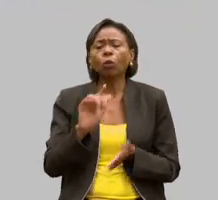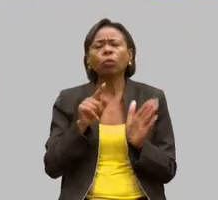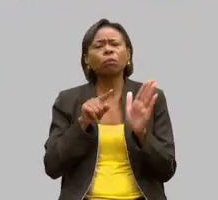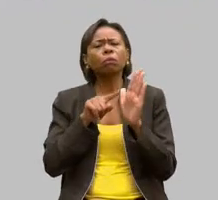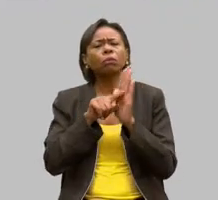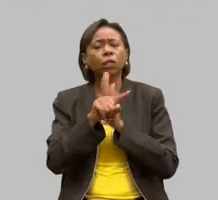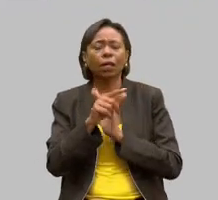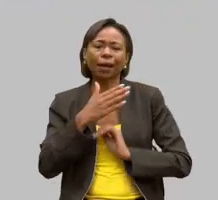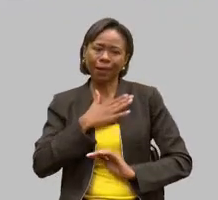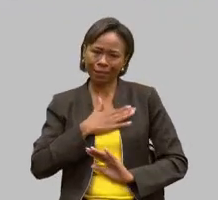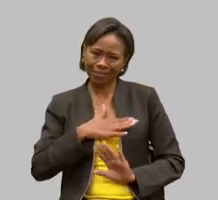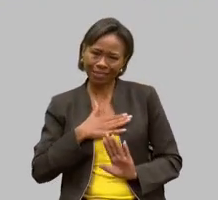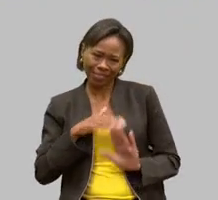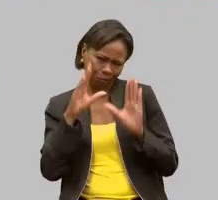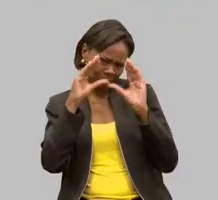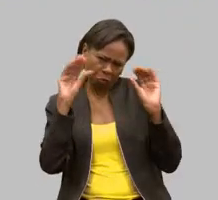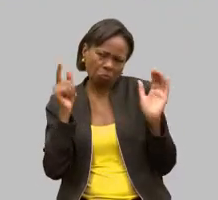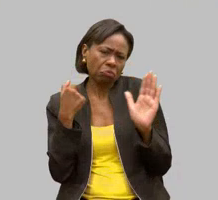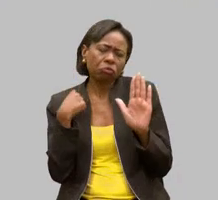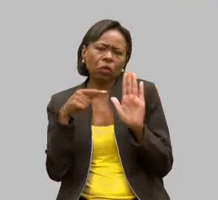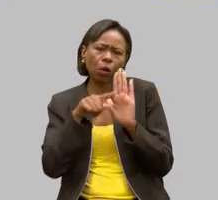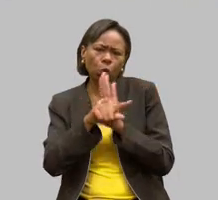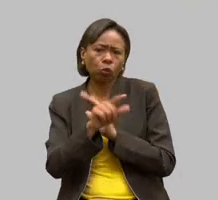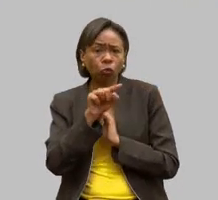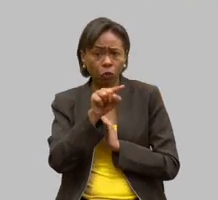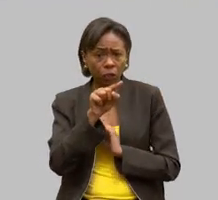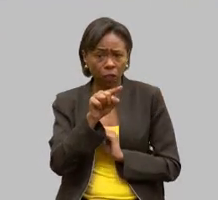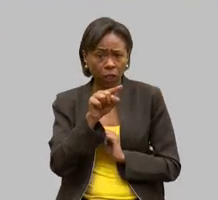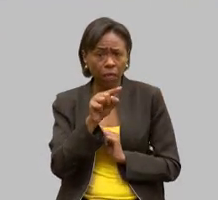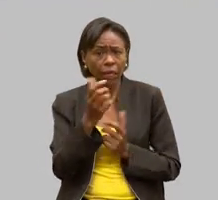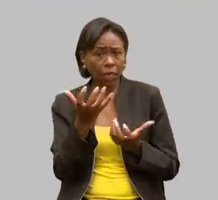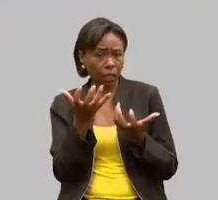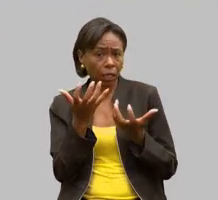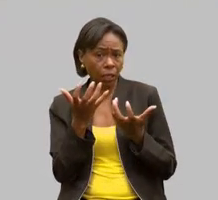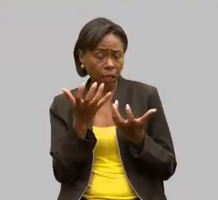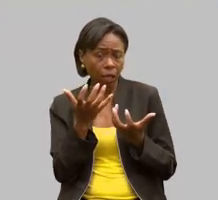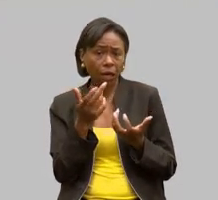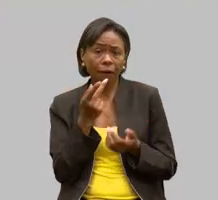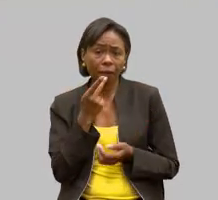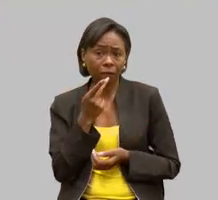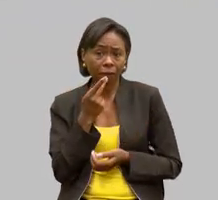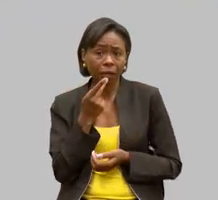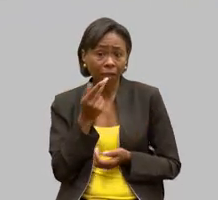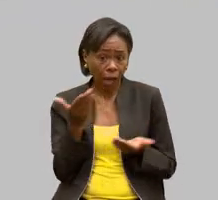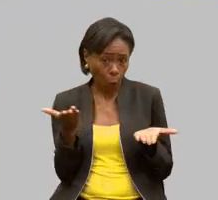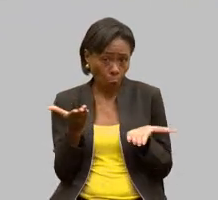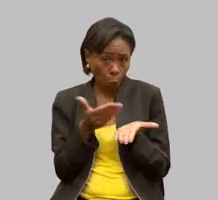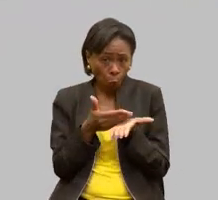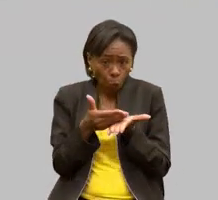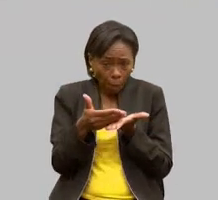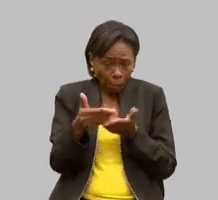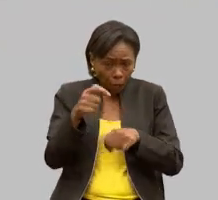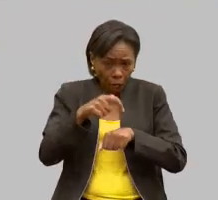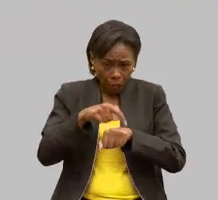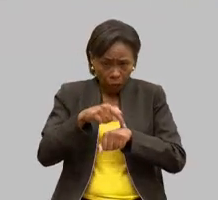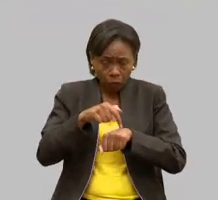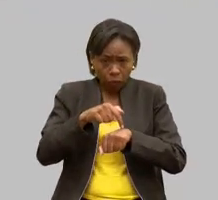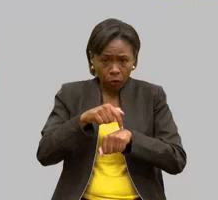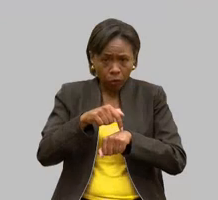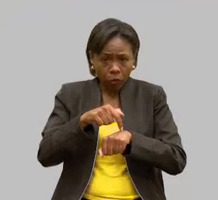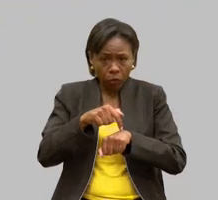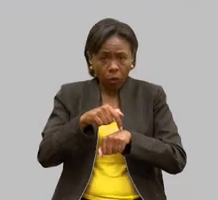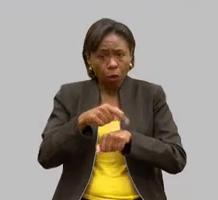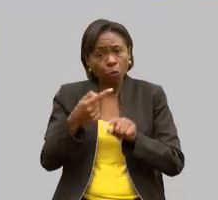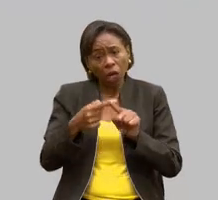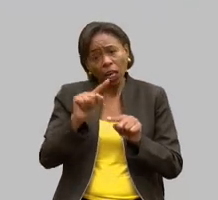tranquilidade se o senhor desejaria utilizar a palavra nesse início e se vai cumprir o compromisso,